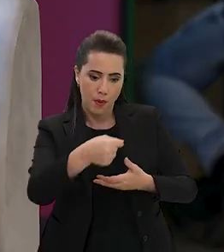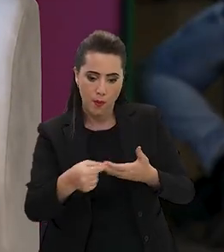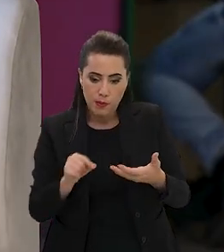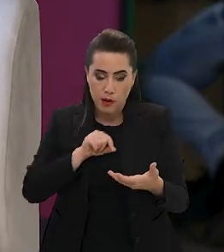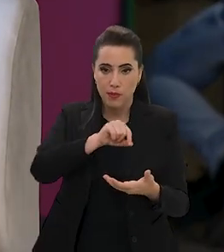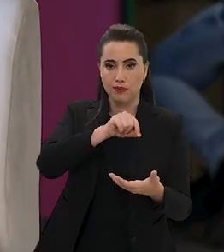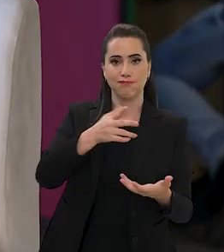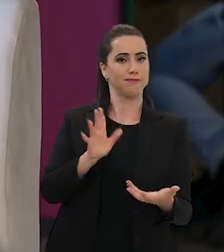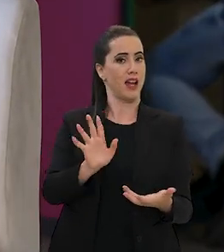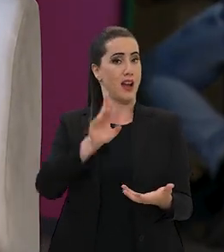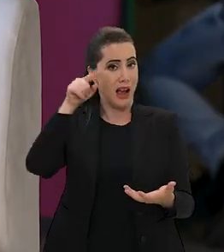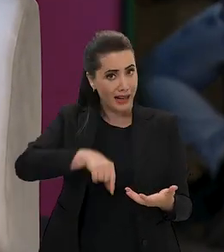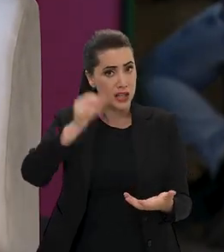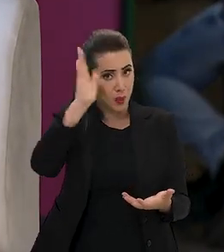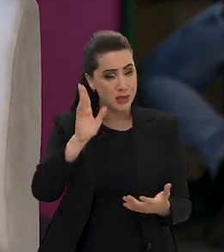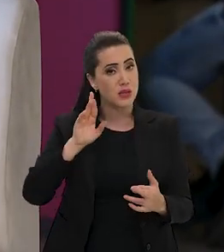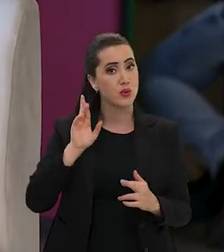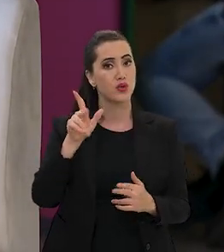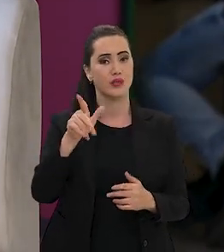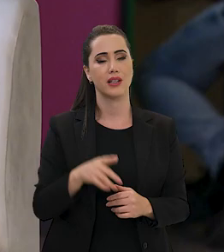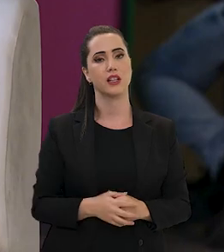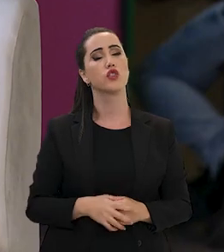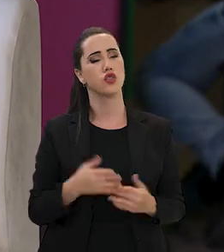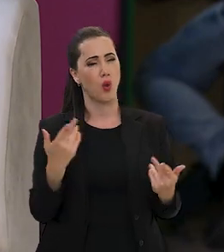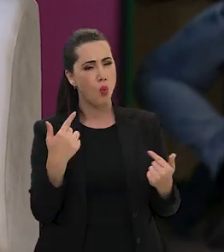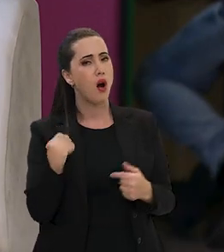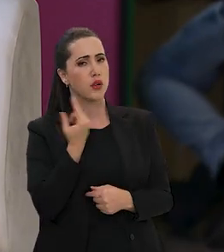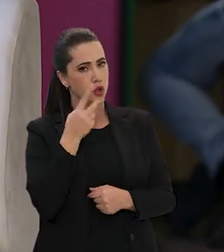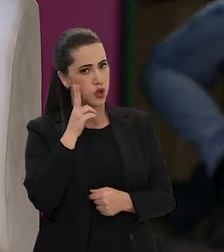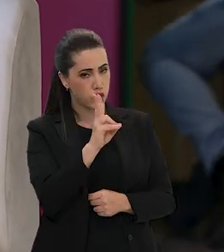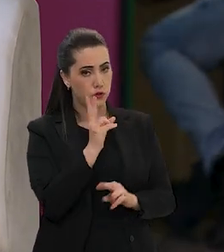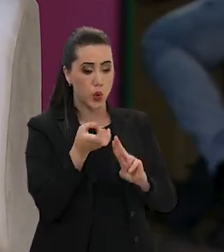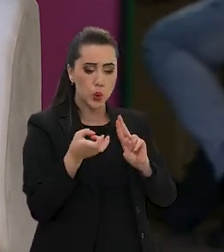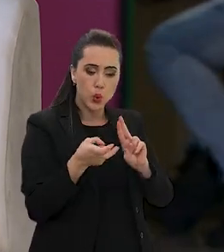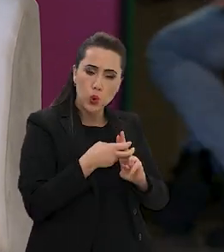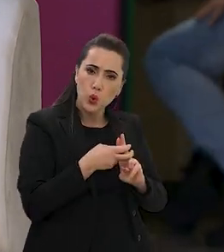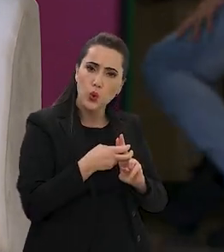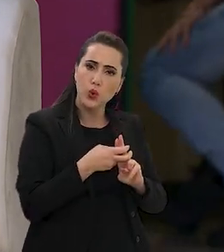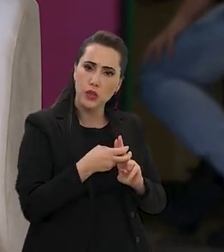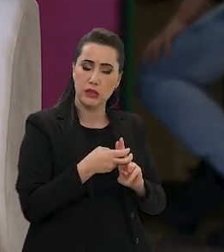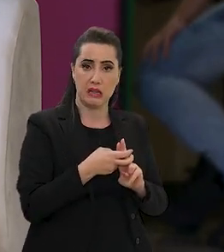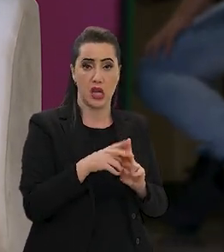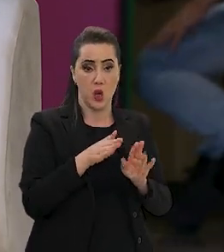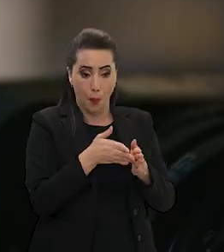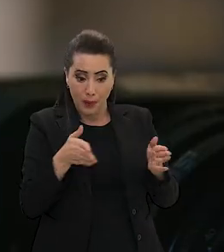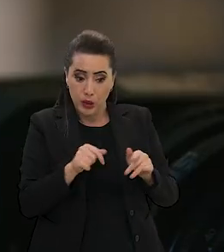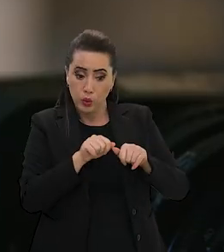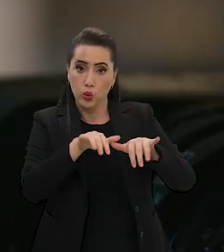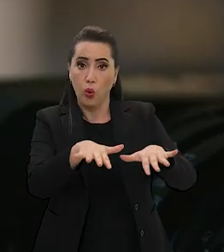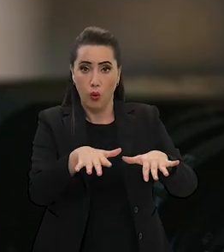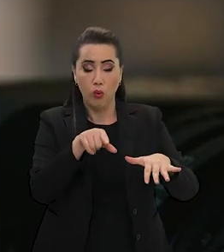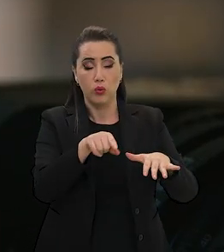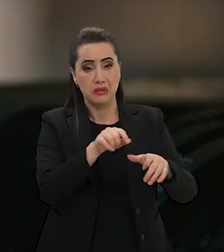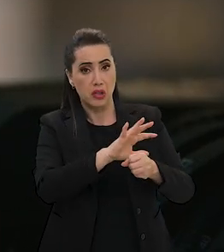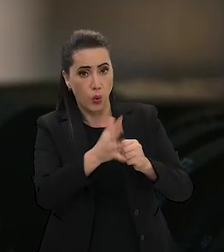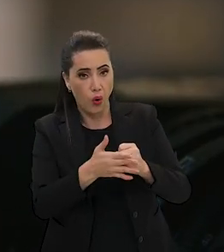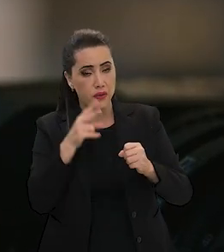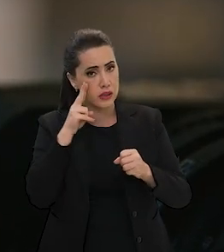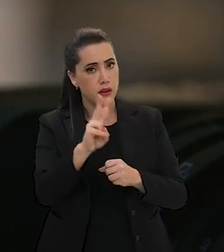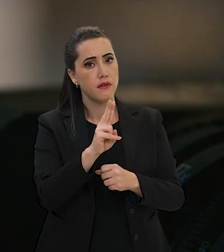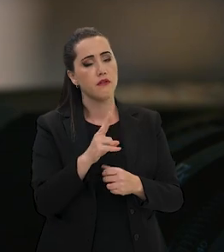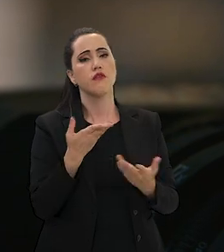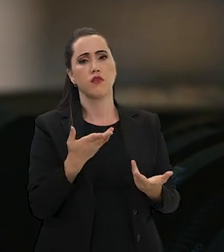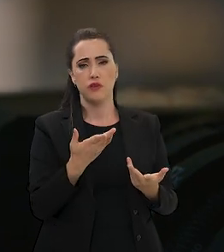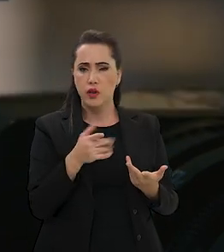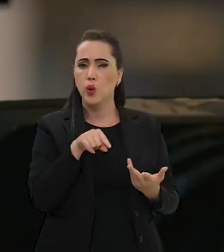Então, é muito semelhante ao que a gente tem no Brasil com o SUS, que a gente viu a importância do SUS agora com a Covid, né? Você ter um sistema público que tem